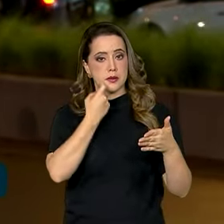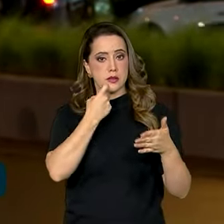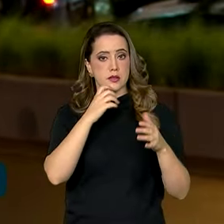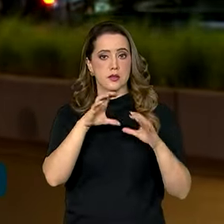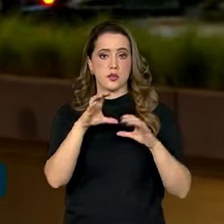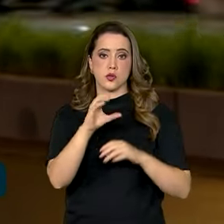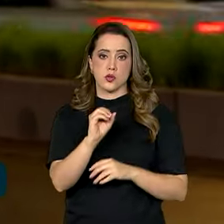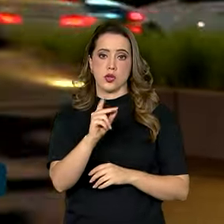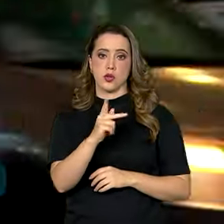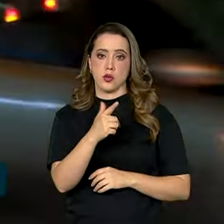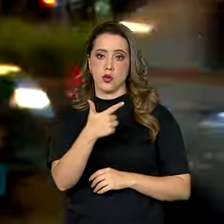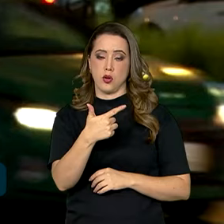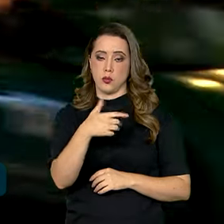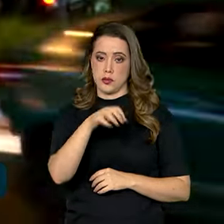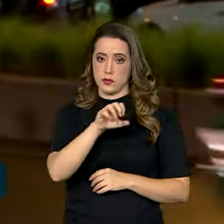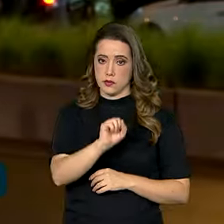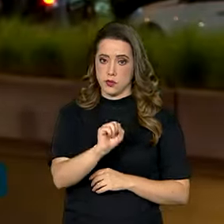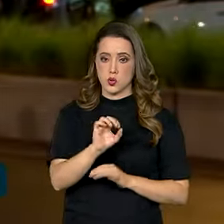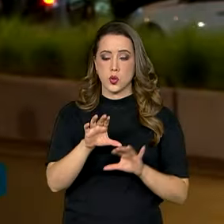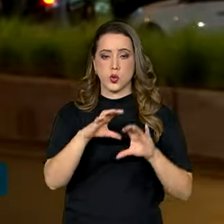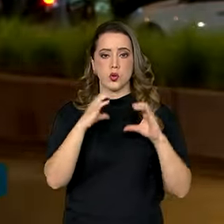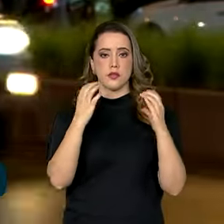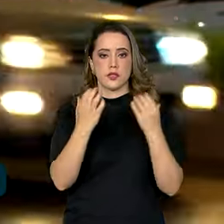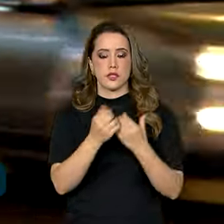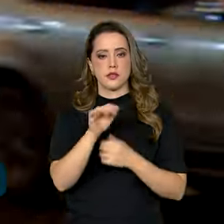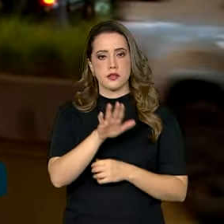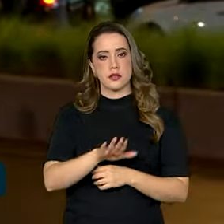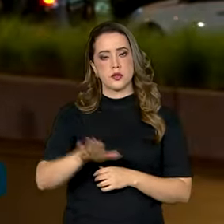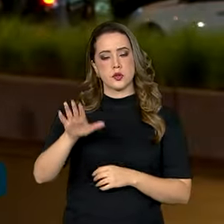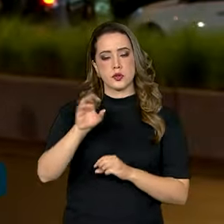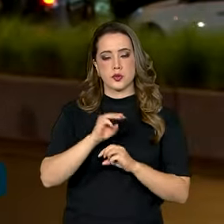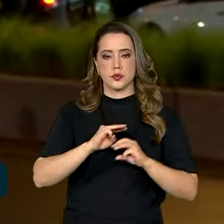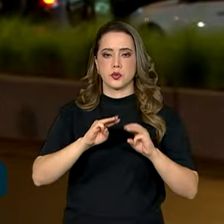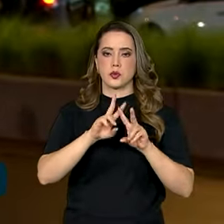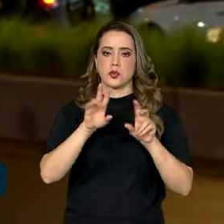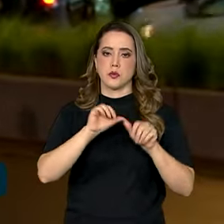COP28, a Conferência das Nações Unidas sobre Mudanças Climáticas.